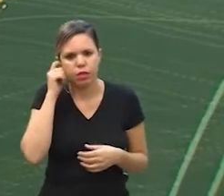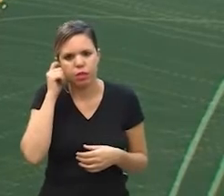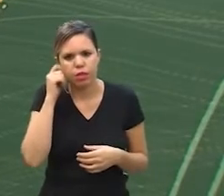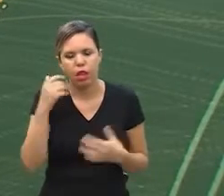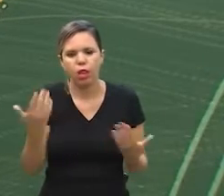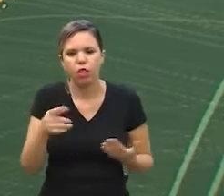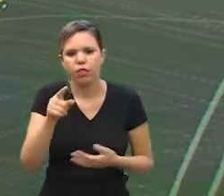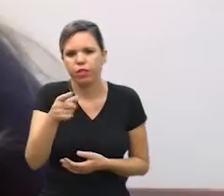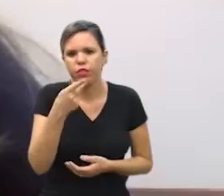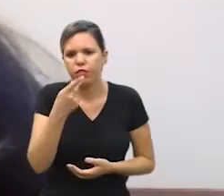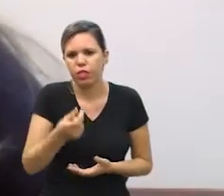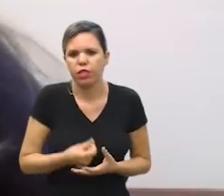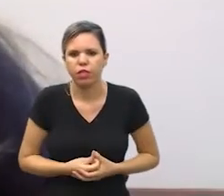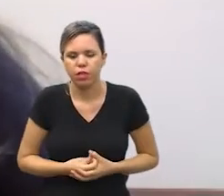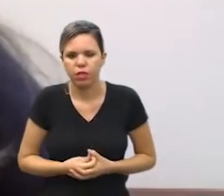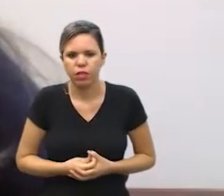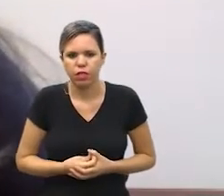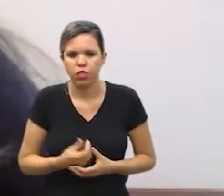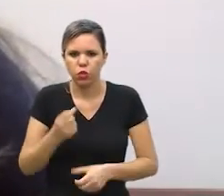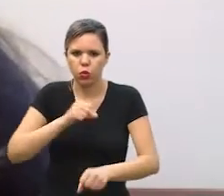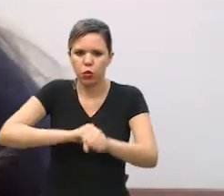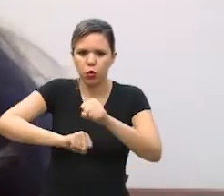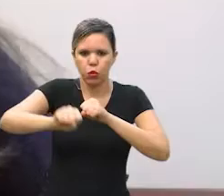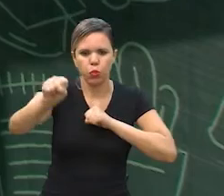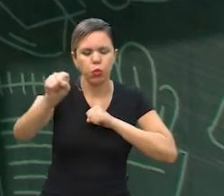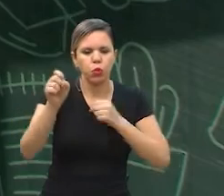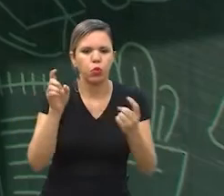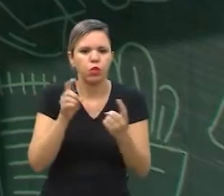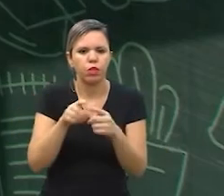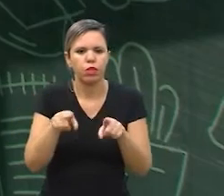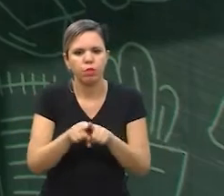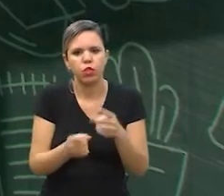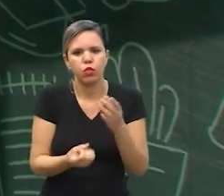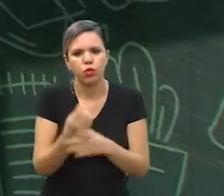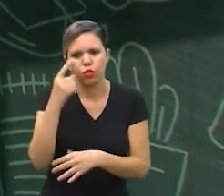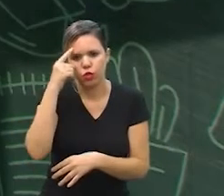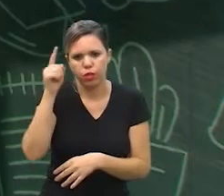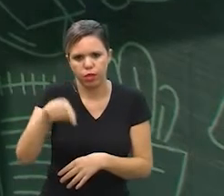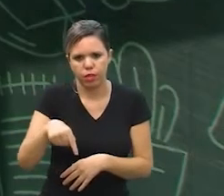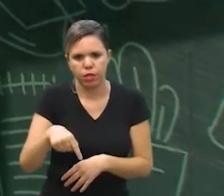agora você falou tem super-herói que atende junto aí que surgiu a ideia